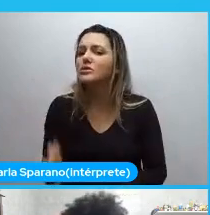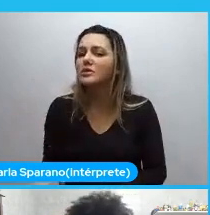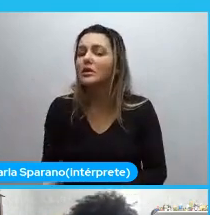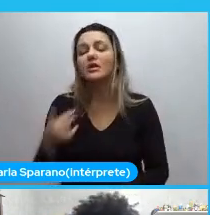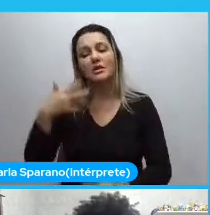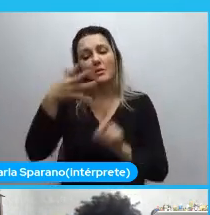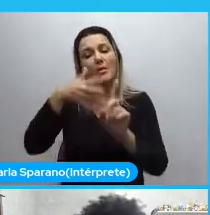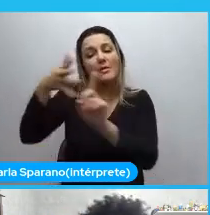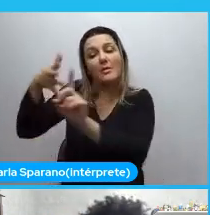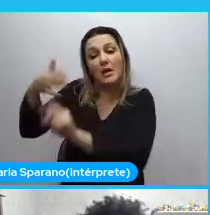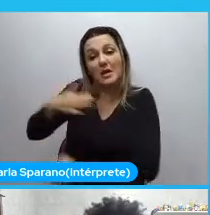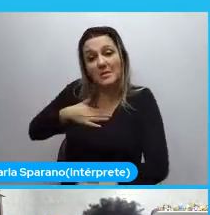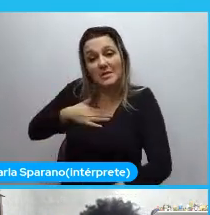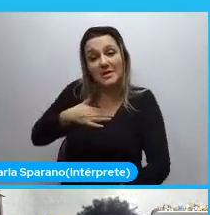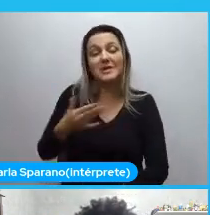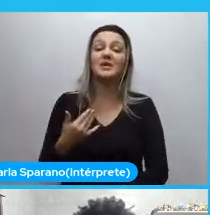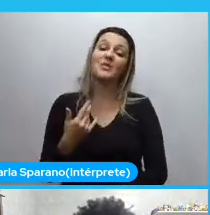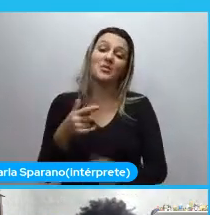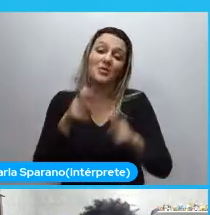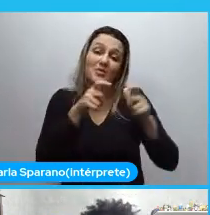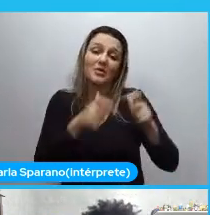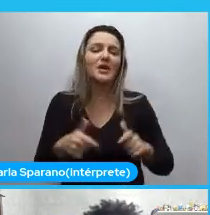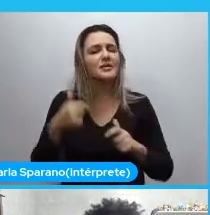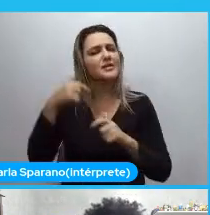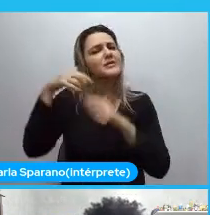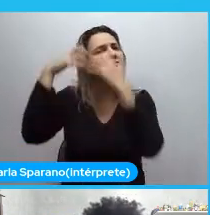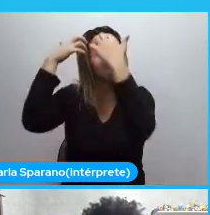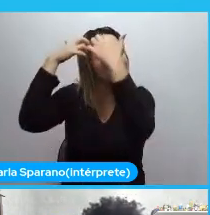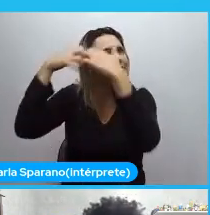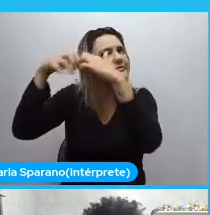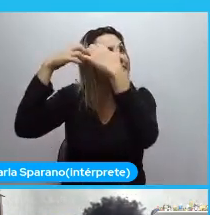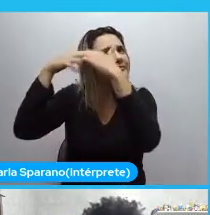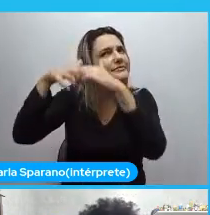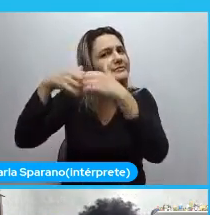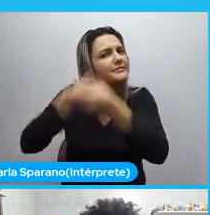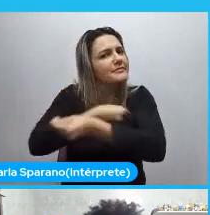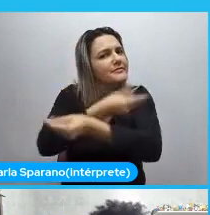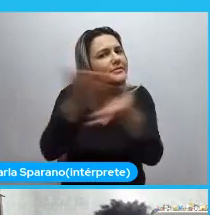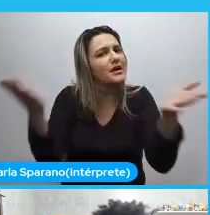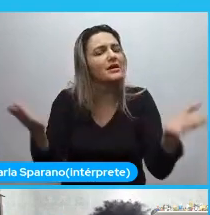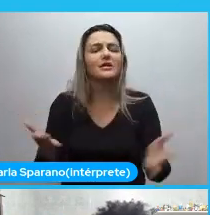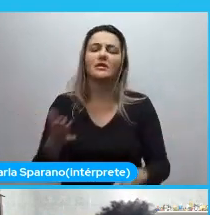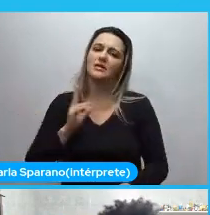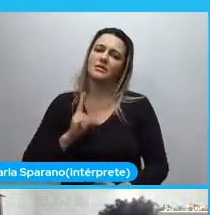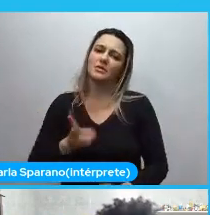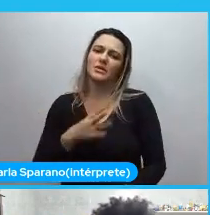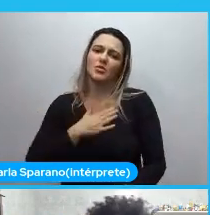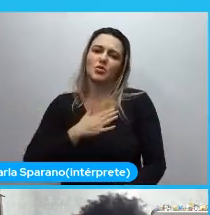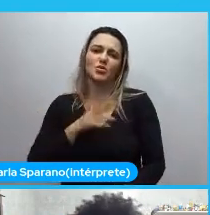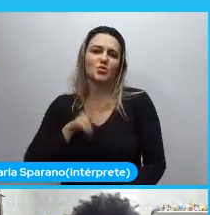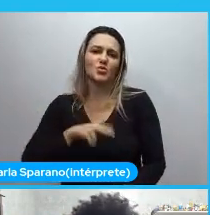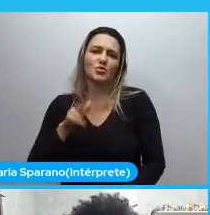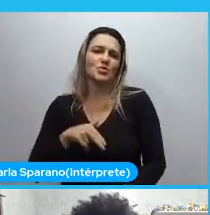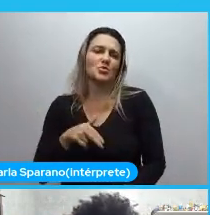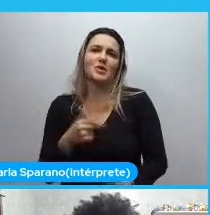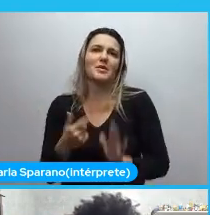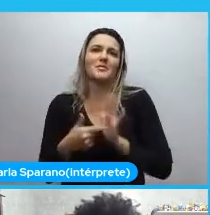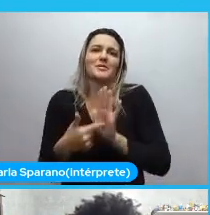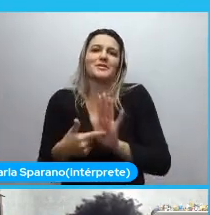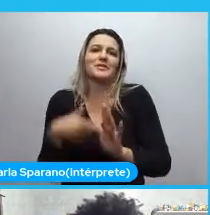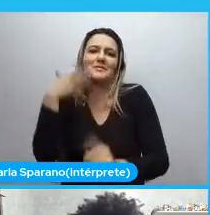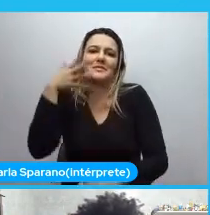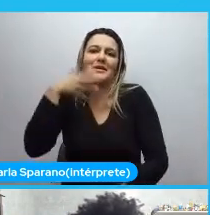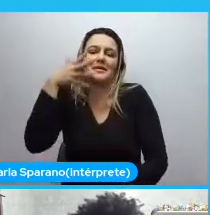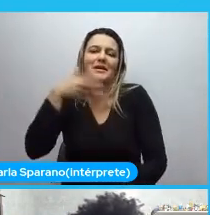Em algum lugar. Eu sempre faço isso. Eu sempre deixo várias reflexões. Porque. Eu sempre gostei. Eu nunca apresentei. Uma palestra técnica. Porque eu sempre